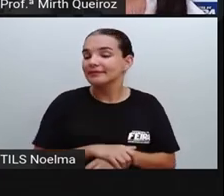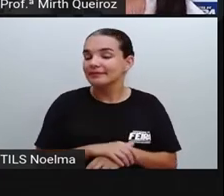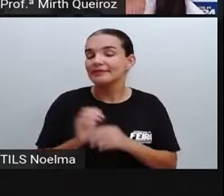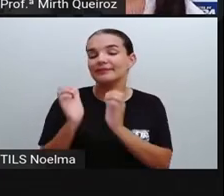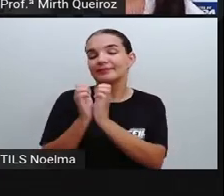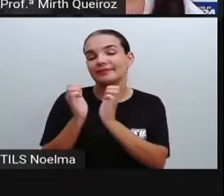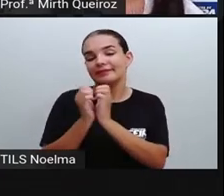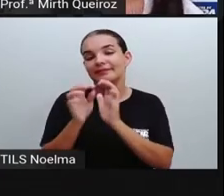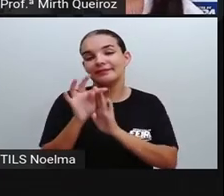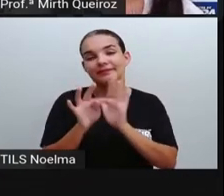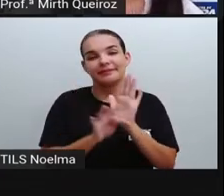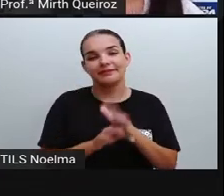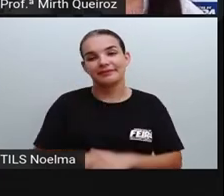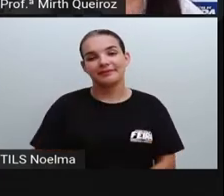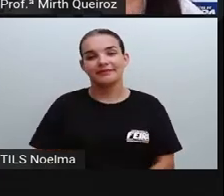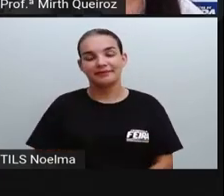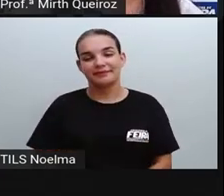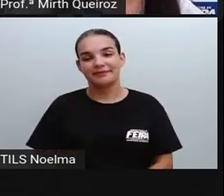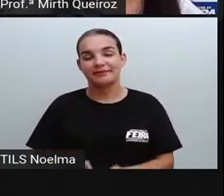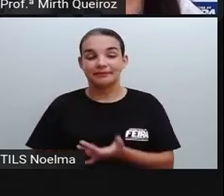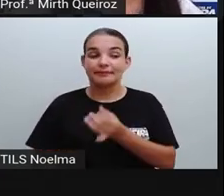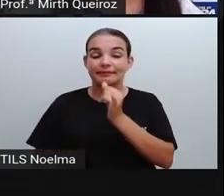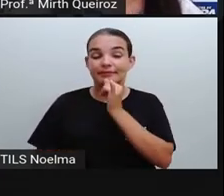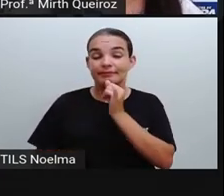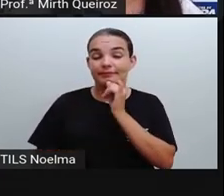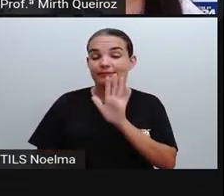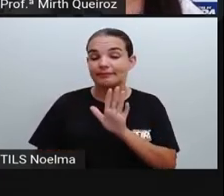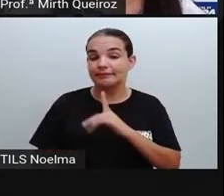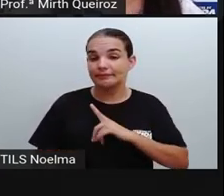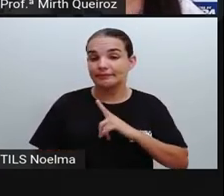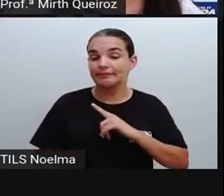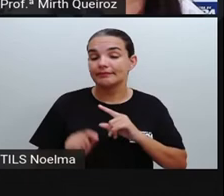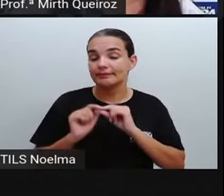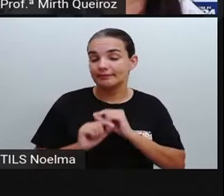os medicamentos. Hoje a gente tem medicamentos de várias,